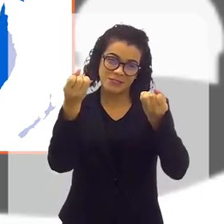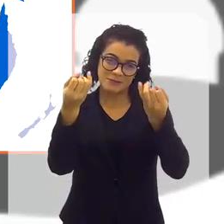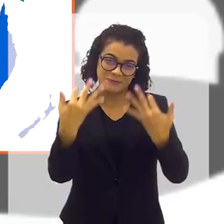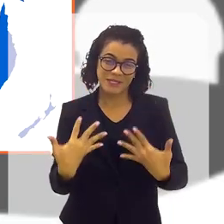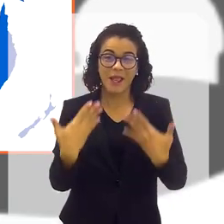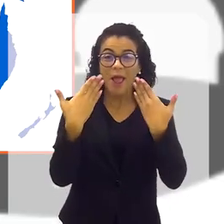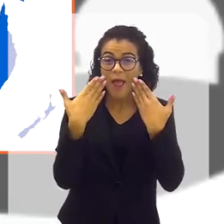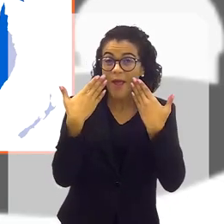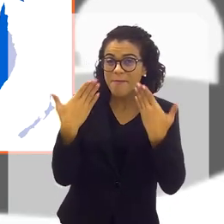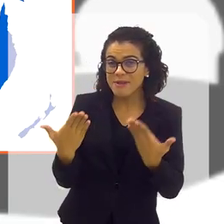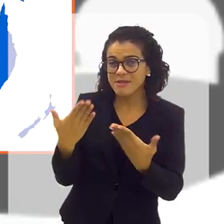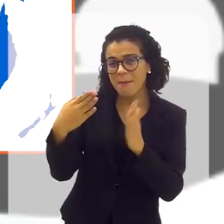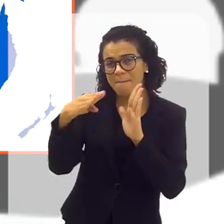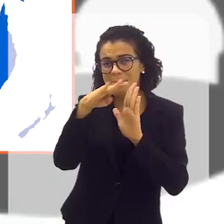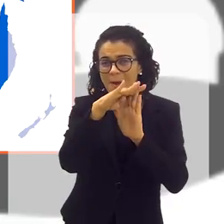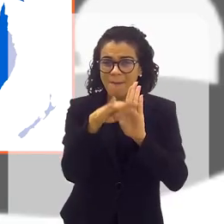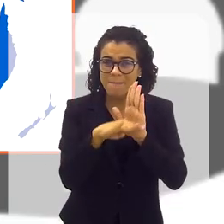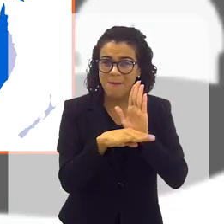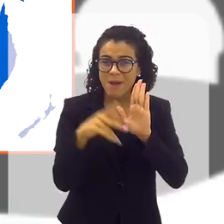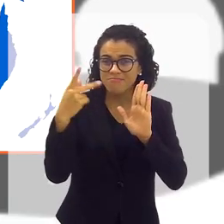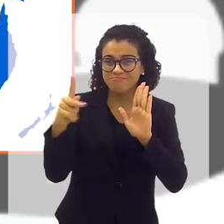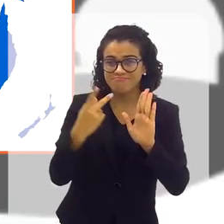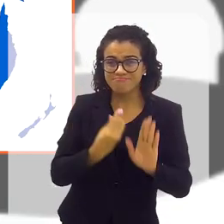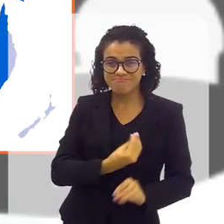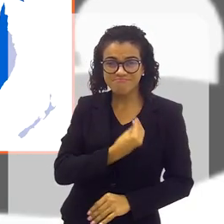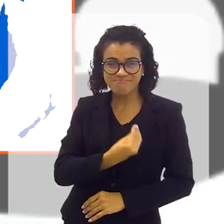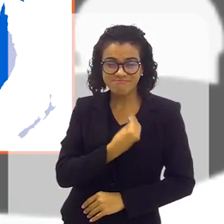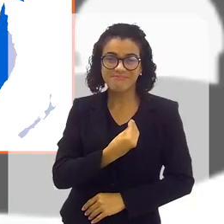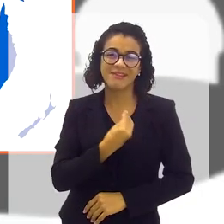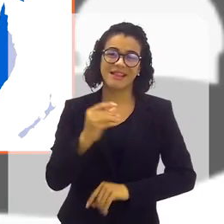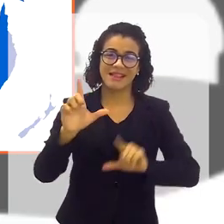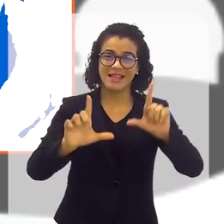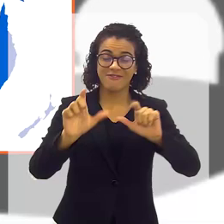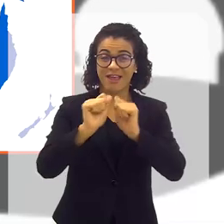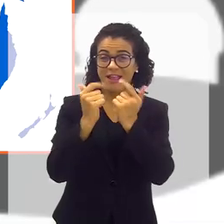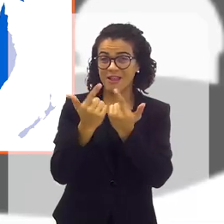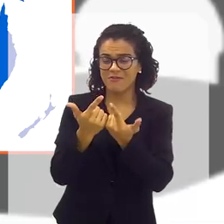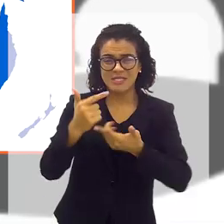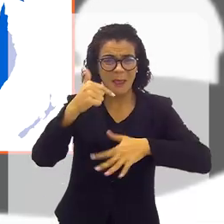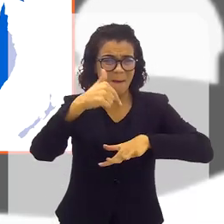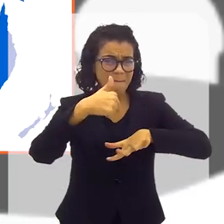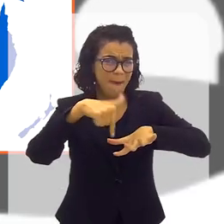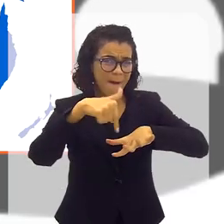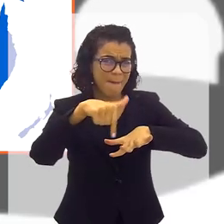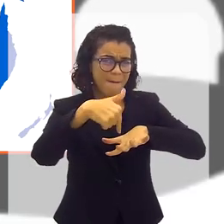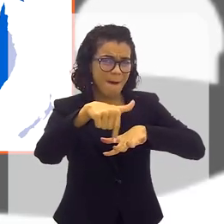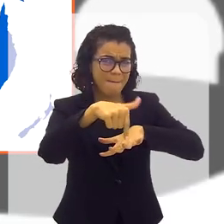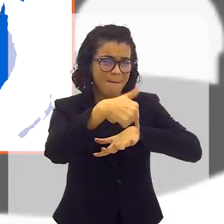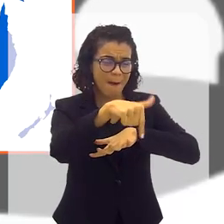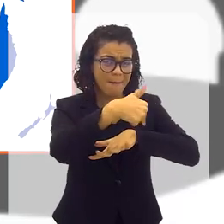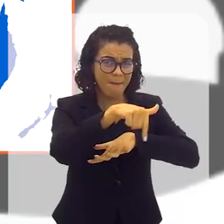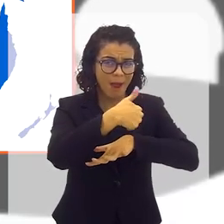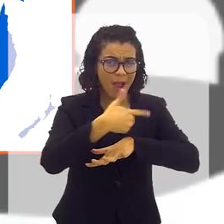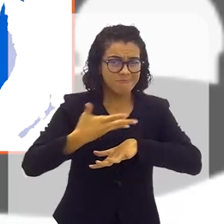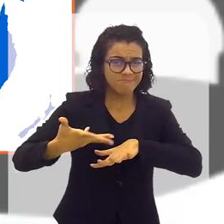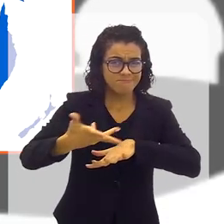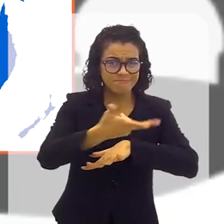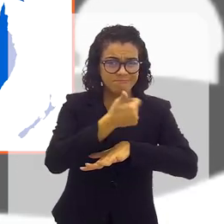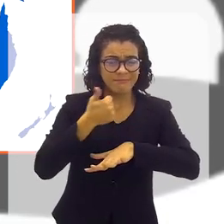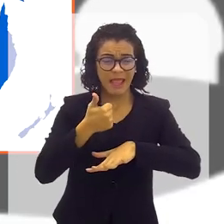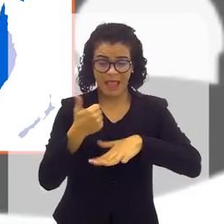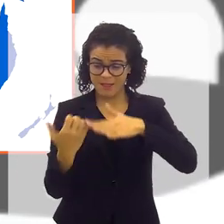apresentar você aos espectadores aqui da TV Alerj, você é multifacetada, né? Você, além de